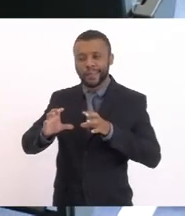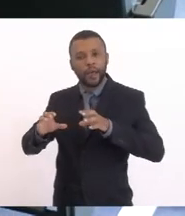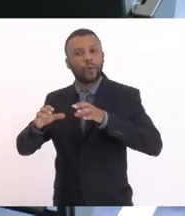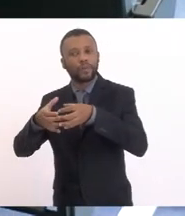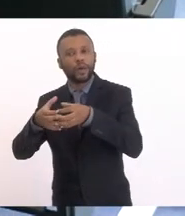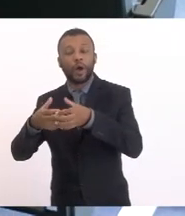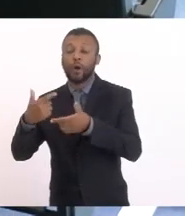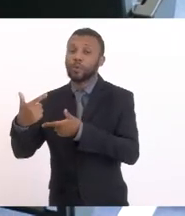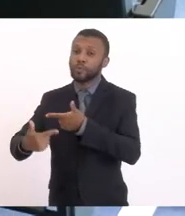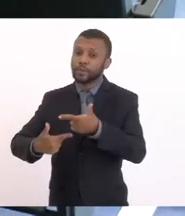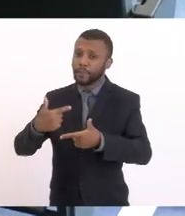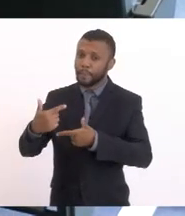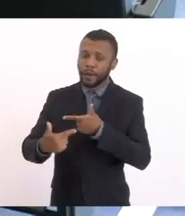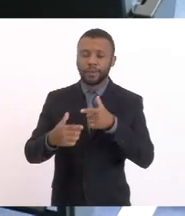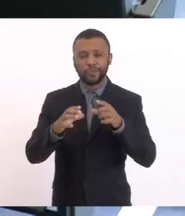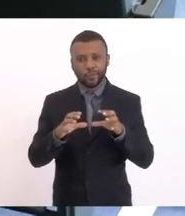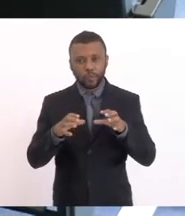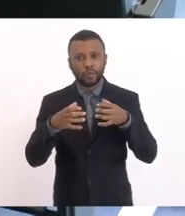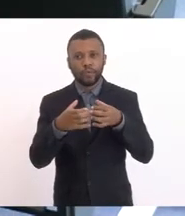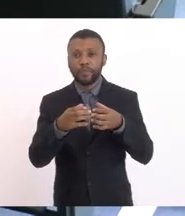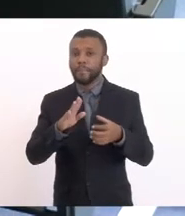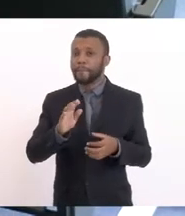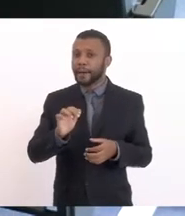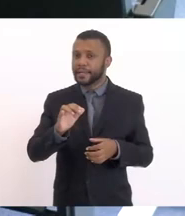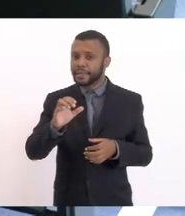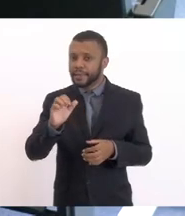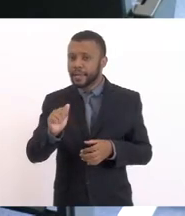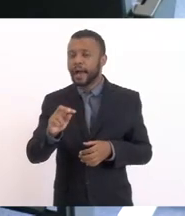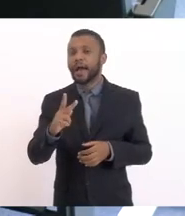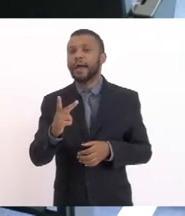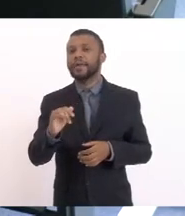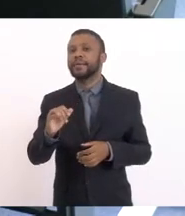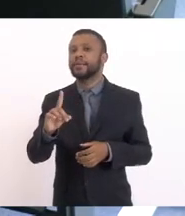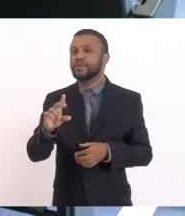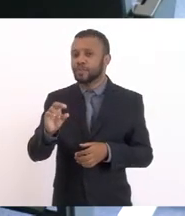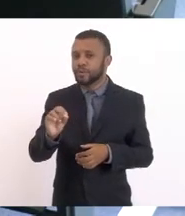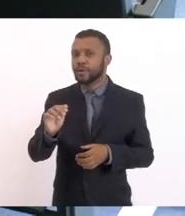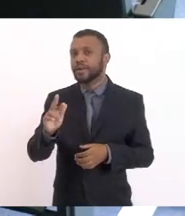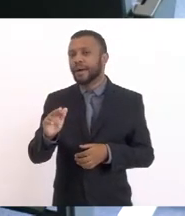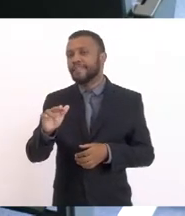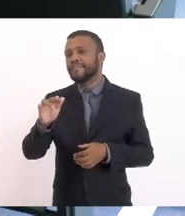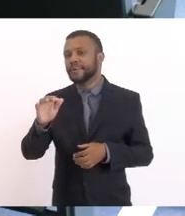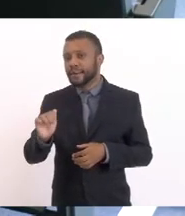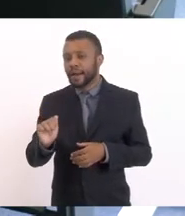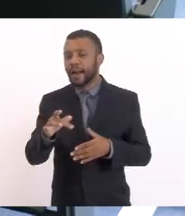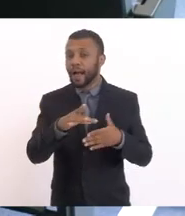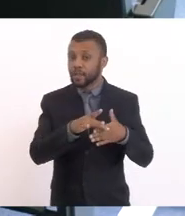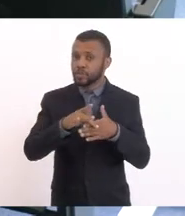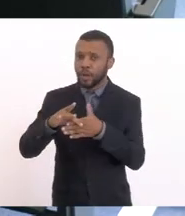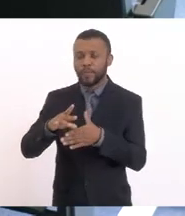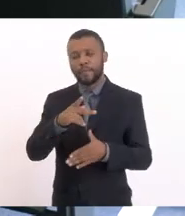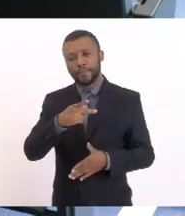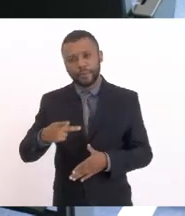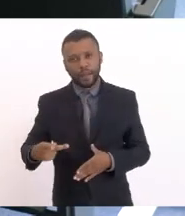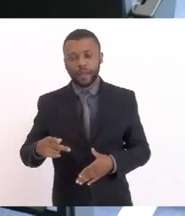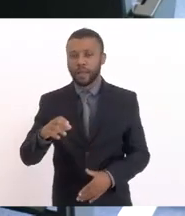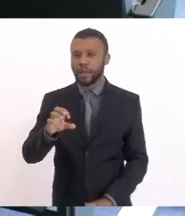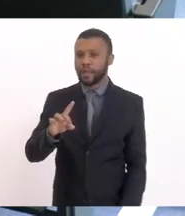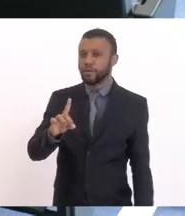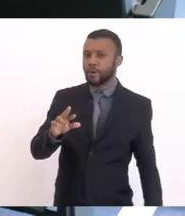Do comitê De bacia hidrográfica Em nome do nosso Presidente Eduardo Pimenta E agradecer por fim Também ao nosso